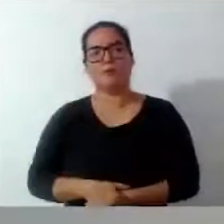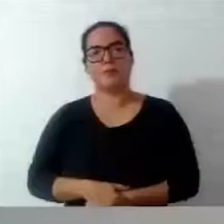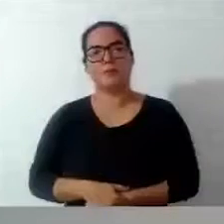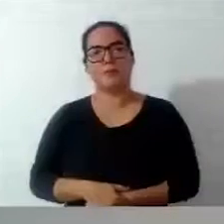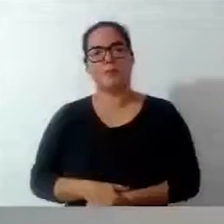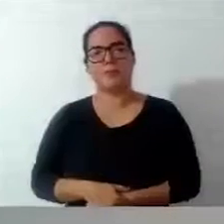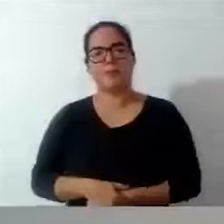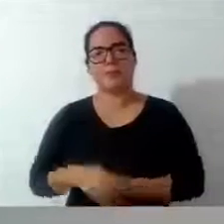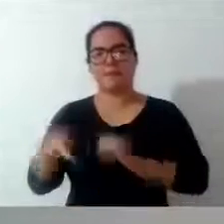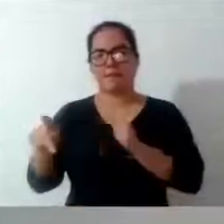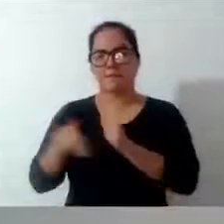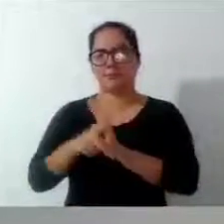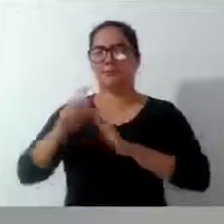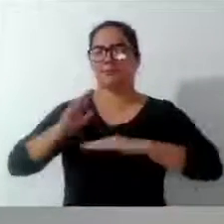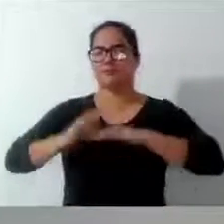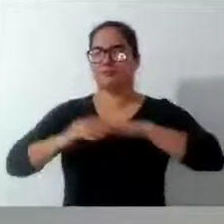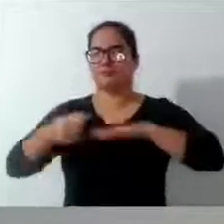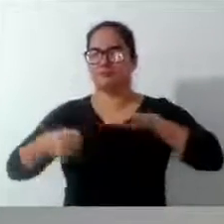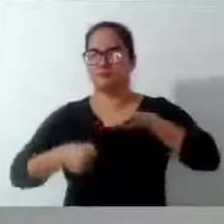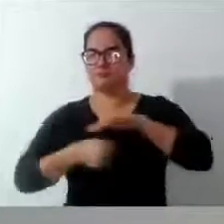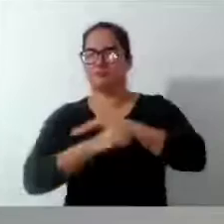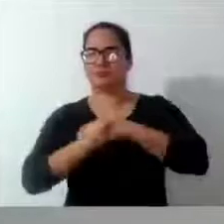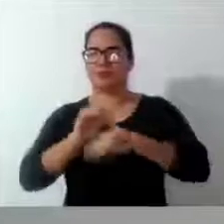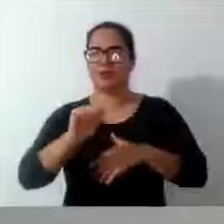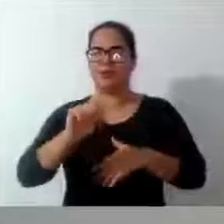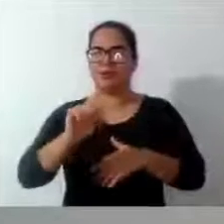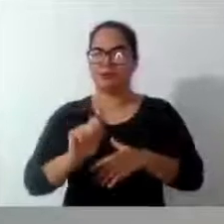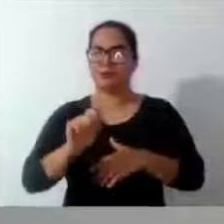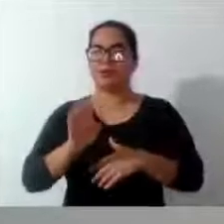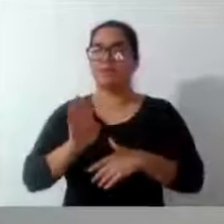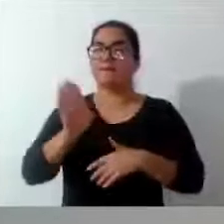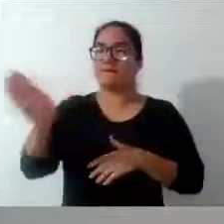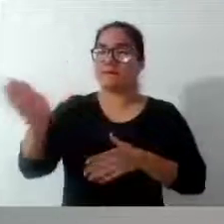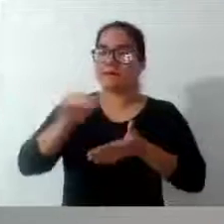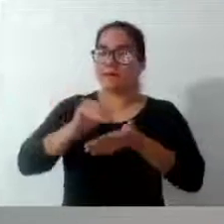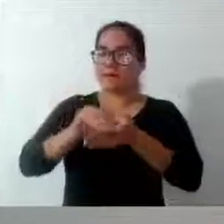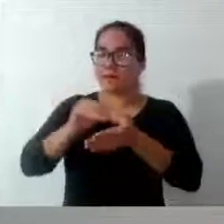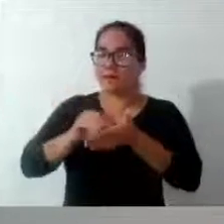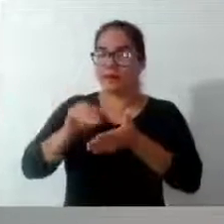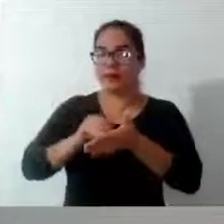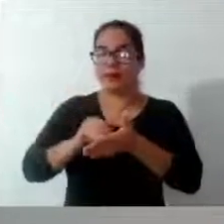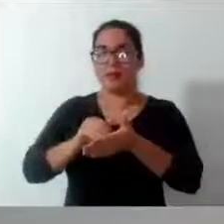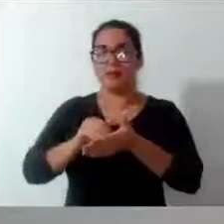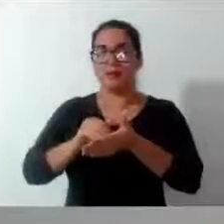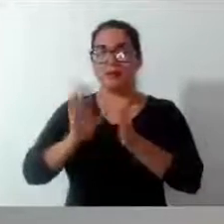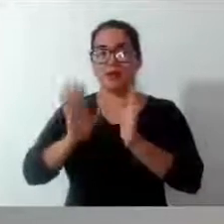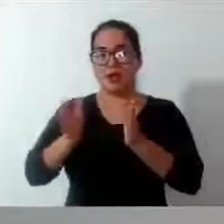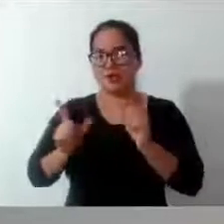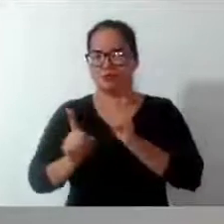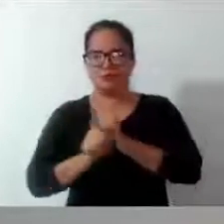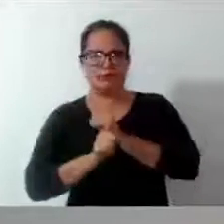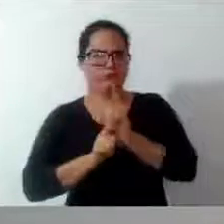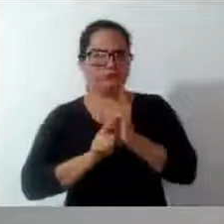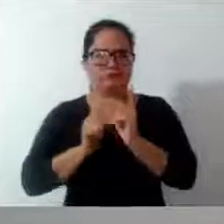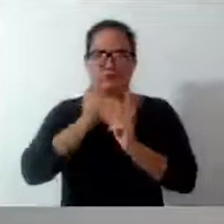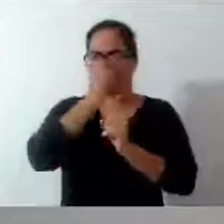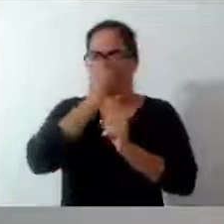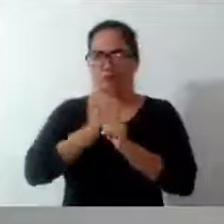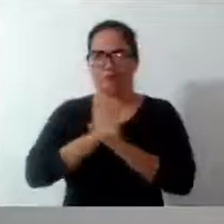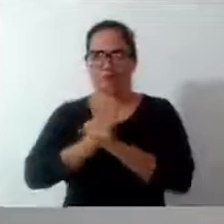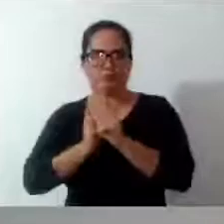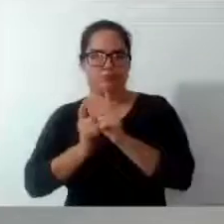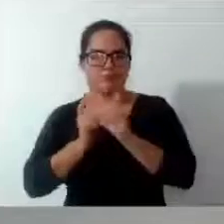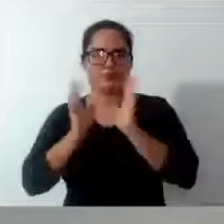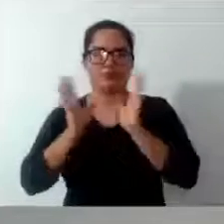de carros comissionados. E a gente vai nas secretarias já é gente esbarrando em gente. Isso é um